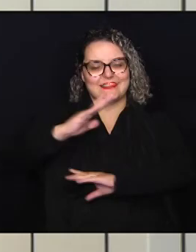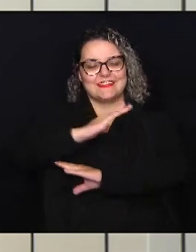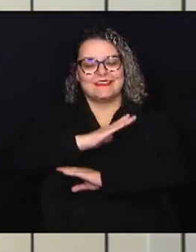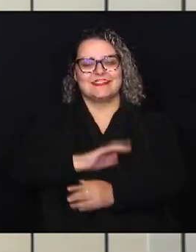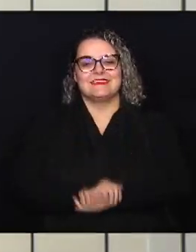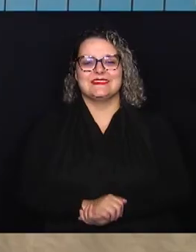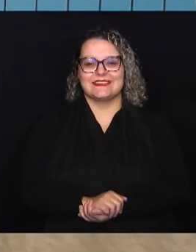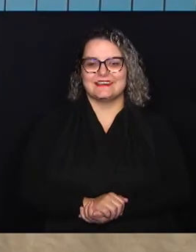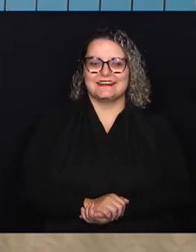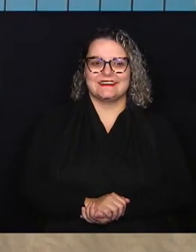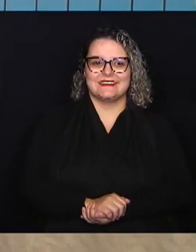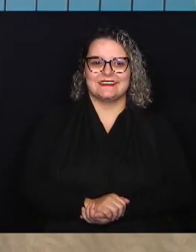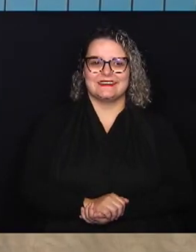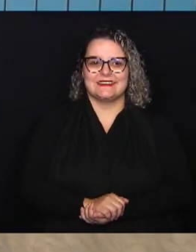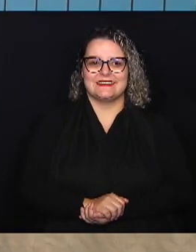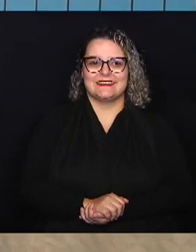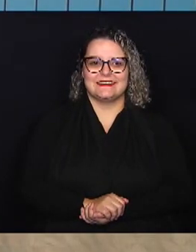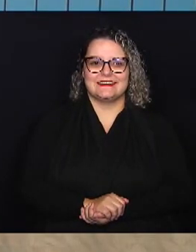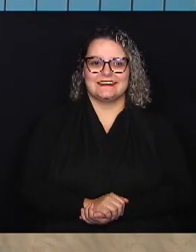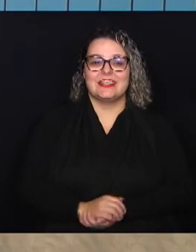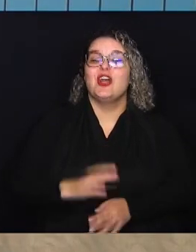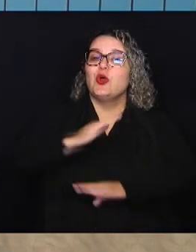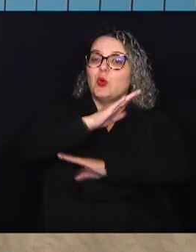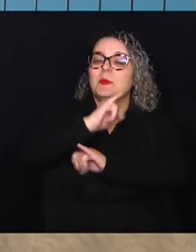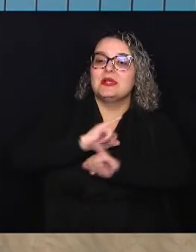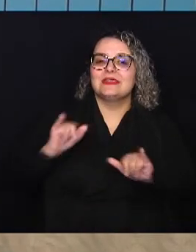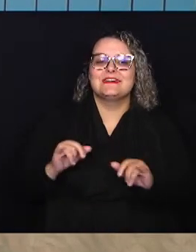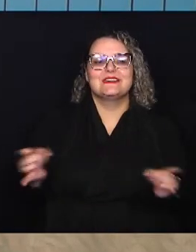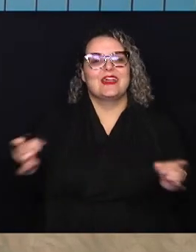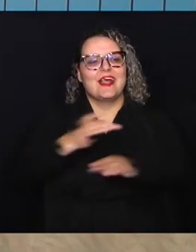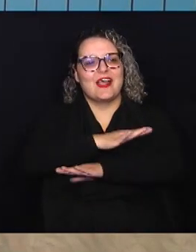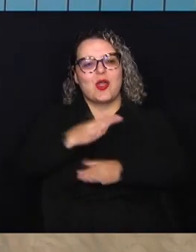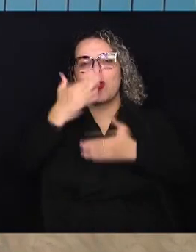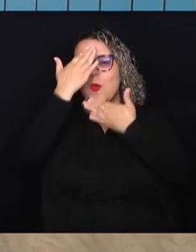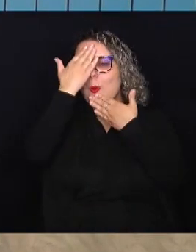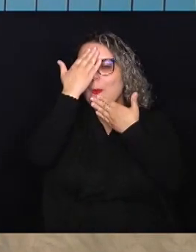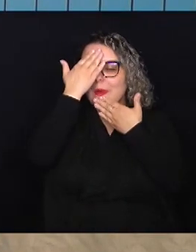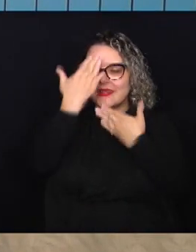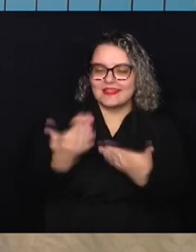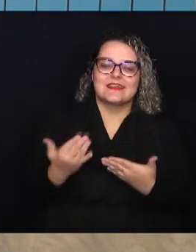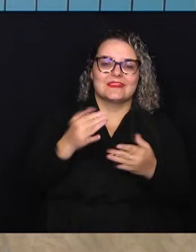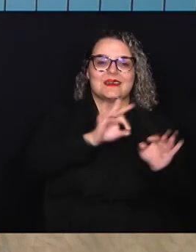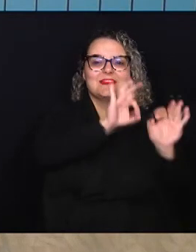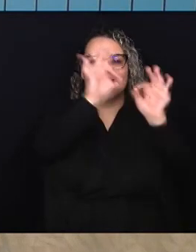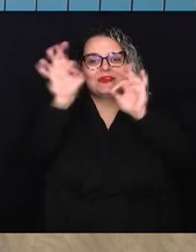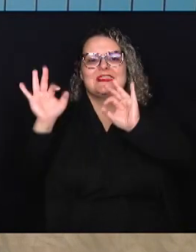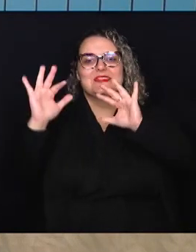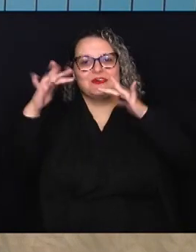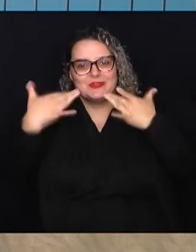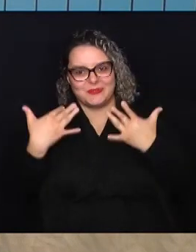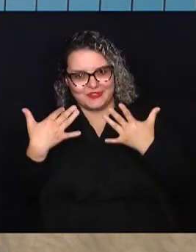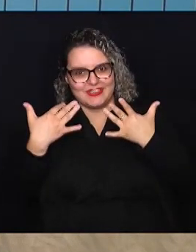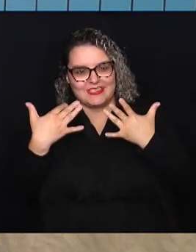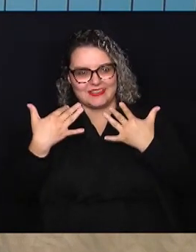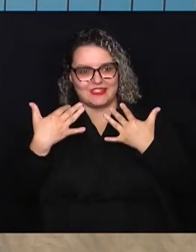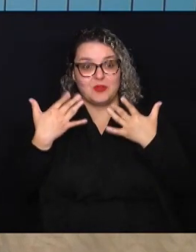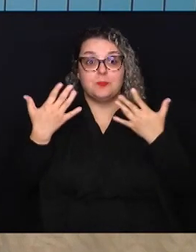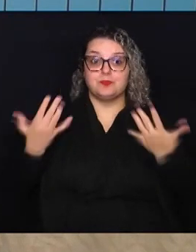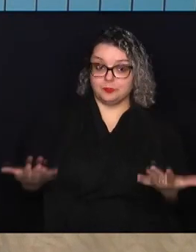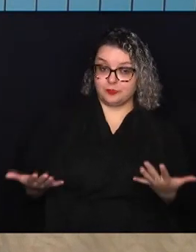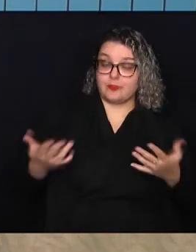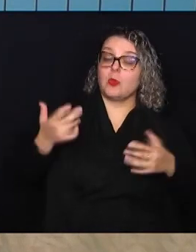Campinas o Câmara Notícia fica por aqui muito obrigado pela sua companhia pela sua audiência